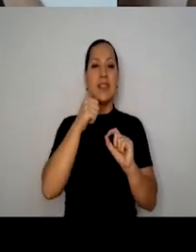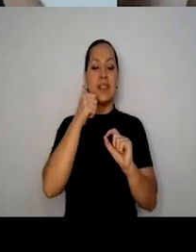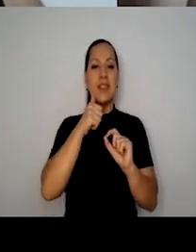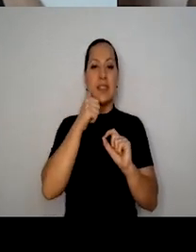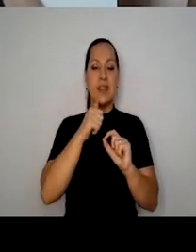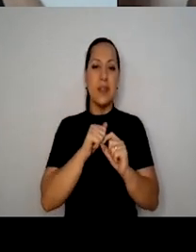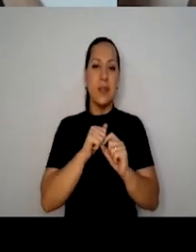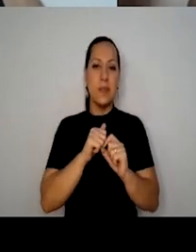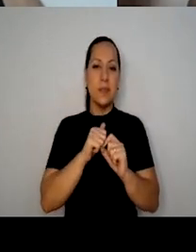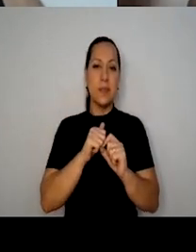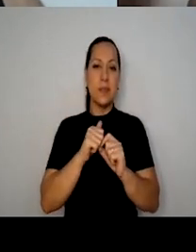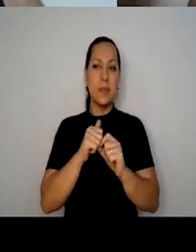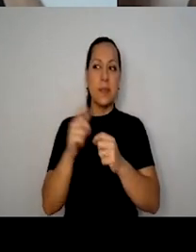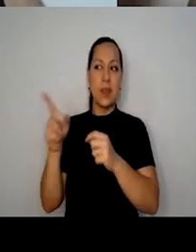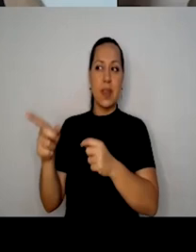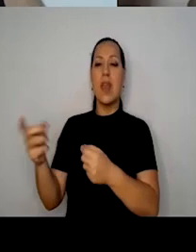pedagogia dela,